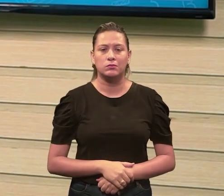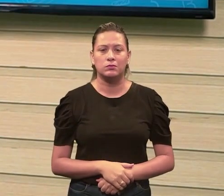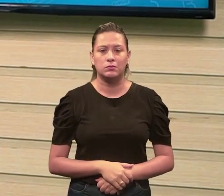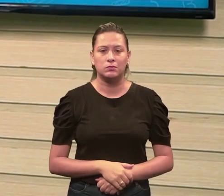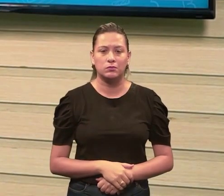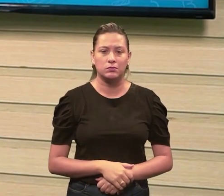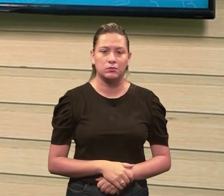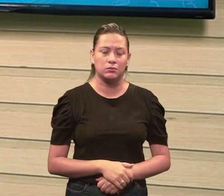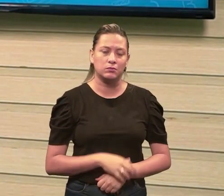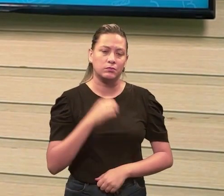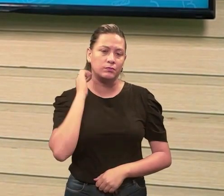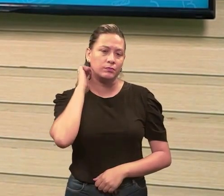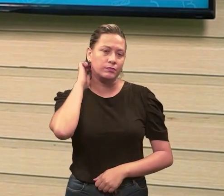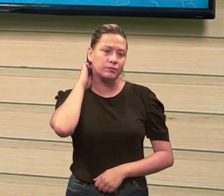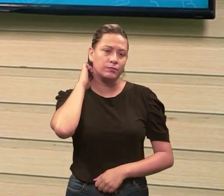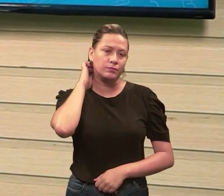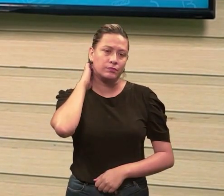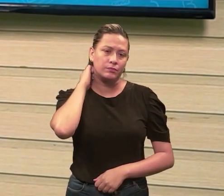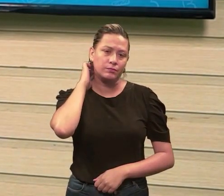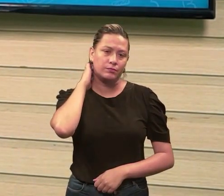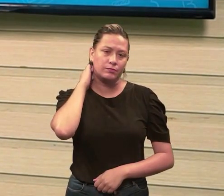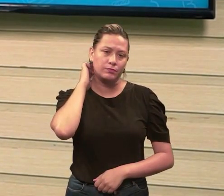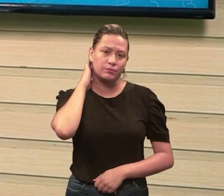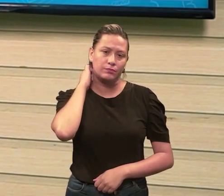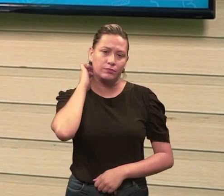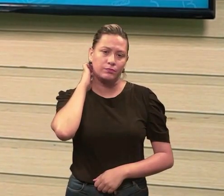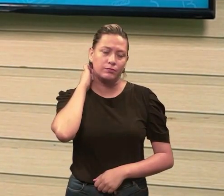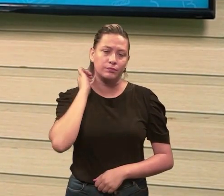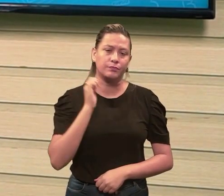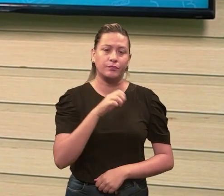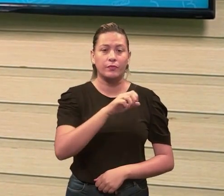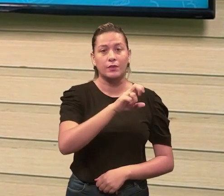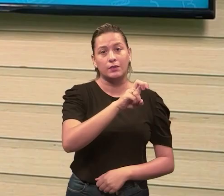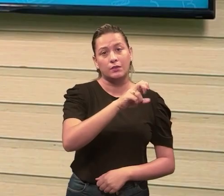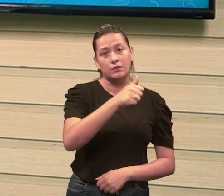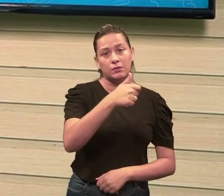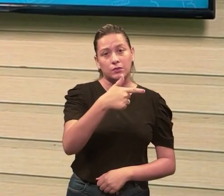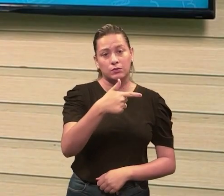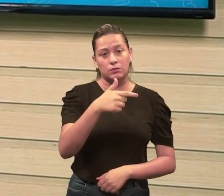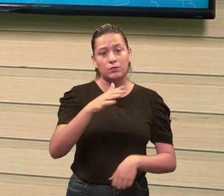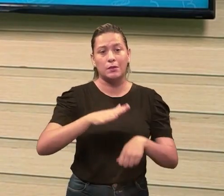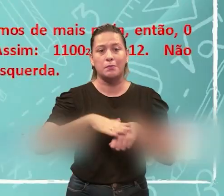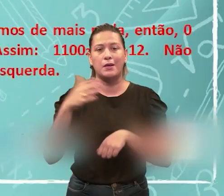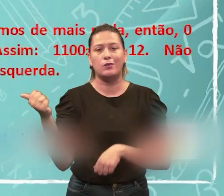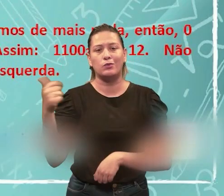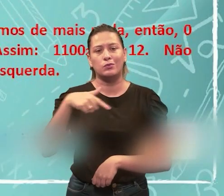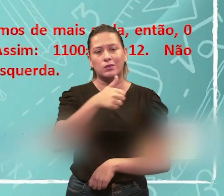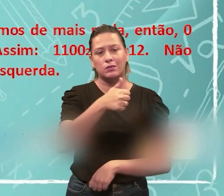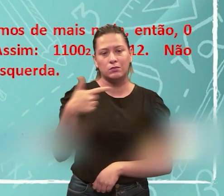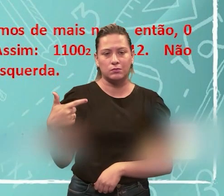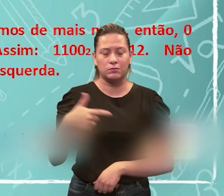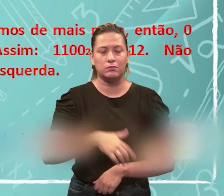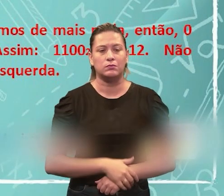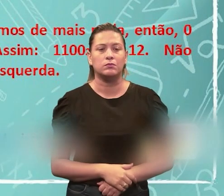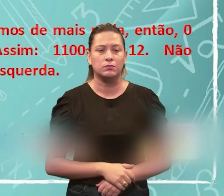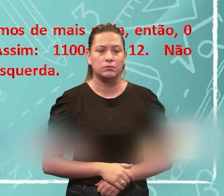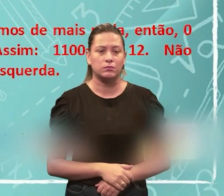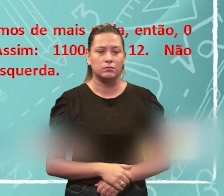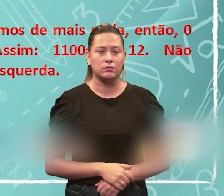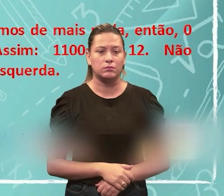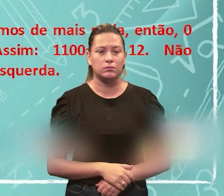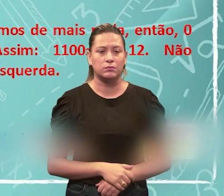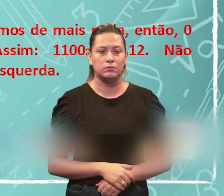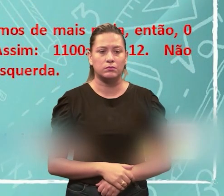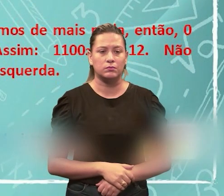vezes, 5 vezes, né? Mais de 10 vezes maior que 12. Então, não pode. Descarta. Esquece aqui, depois preenche com